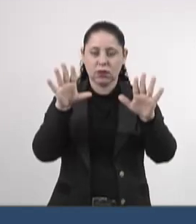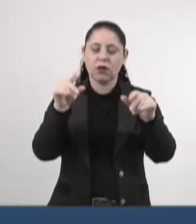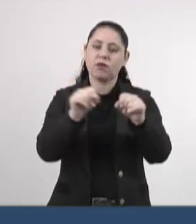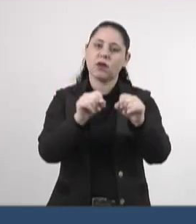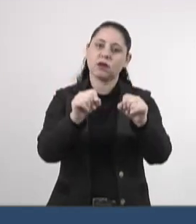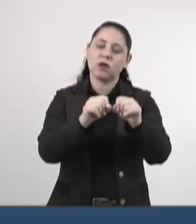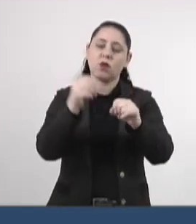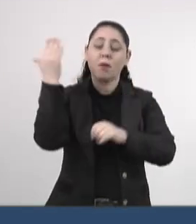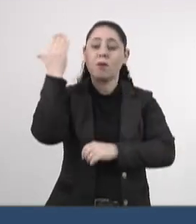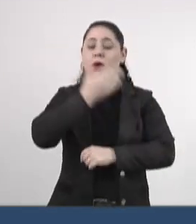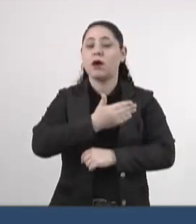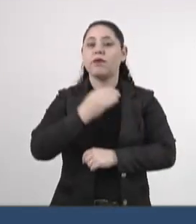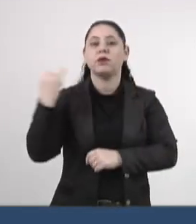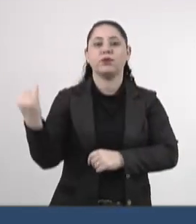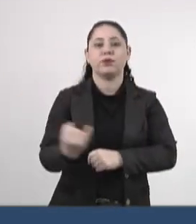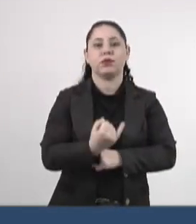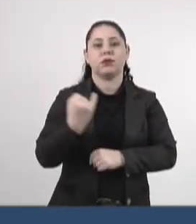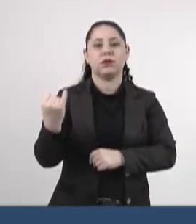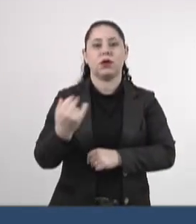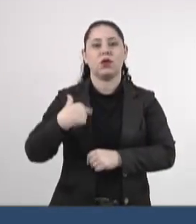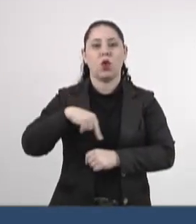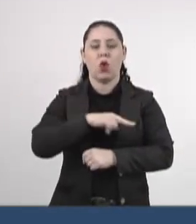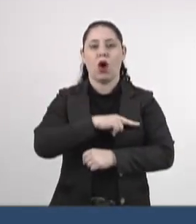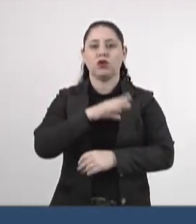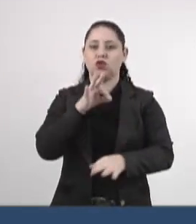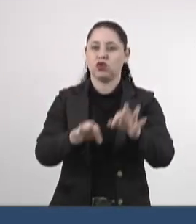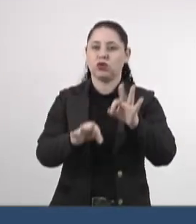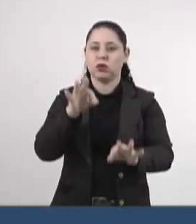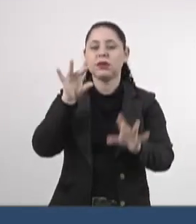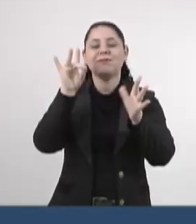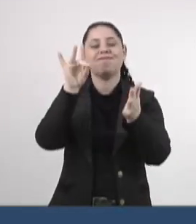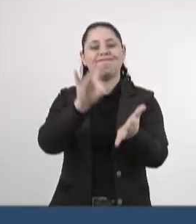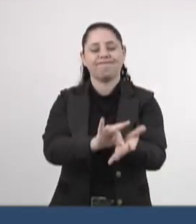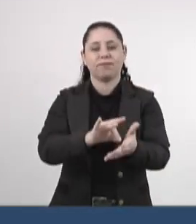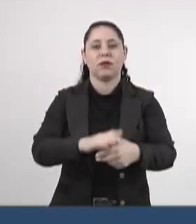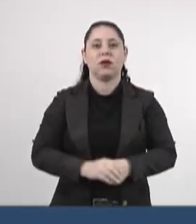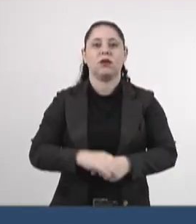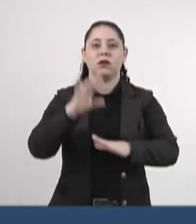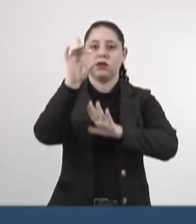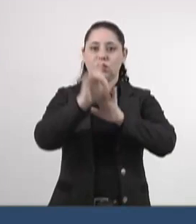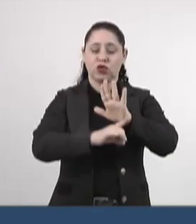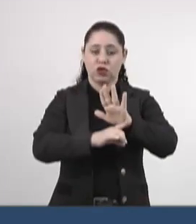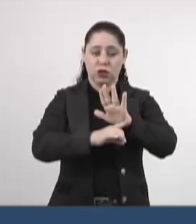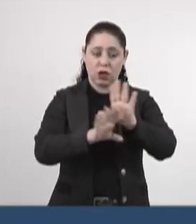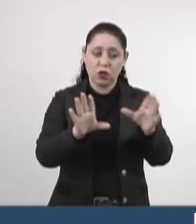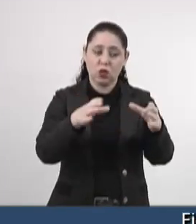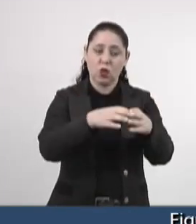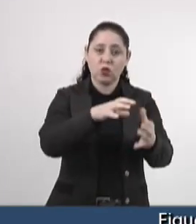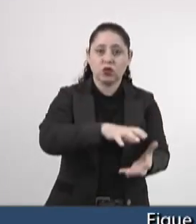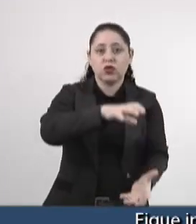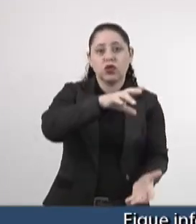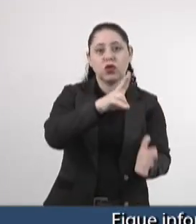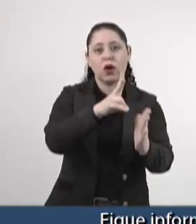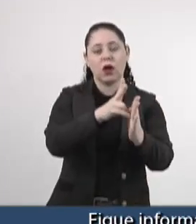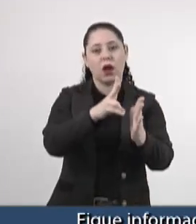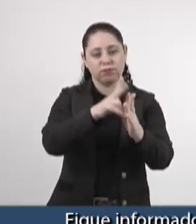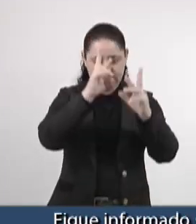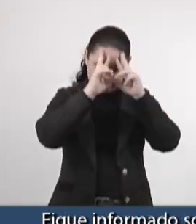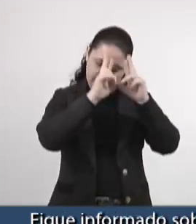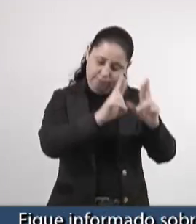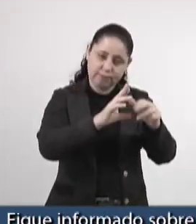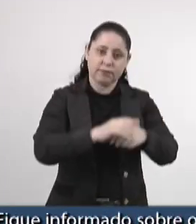prestação de contas são fundamentais para garantir que a justiça seja feita e que os direitos dos idosos e indígenas sejam